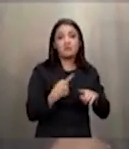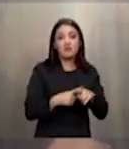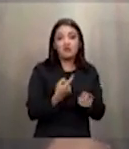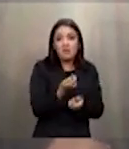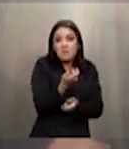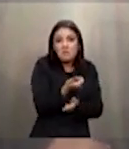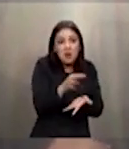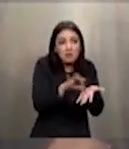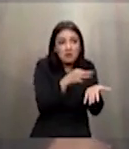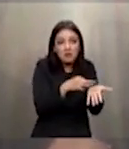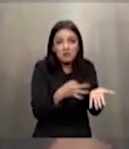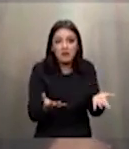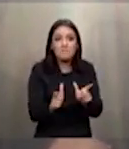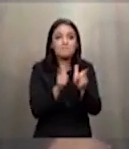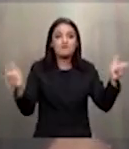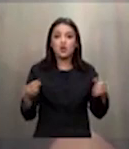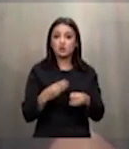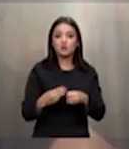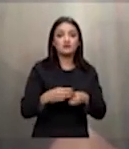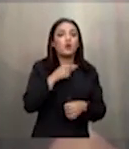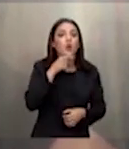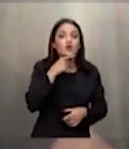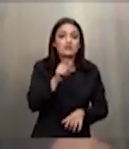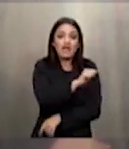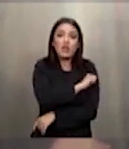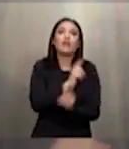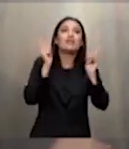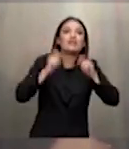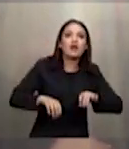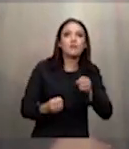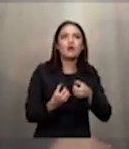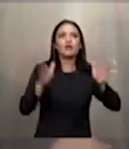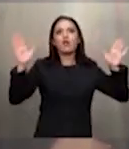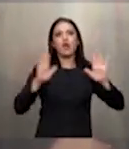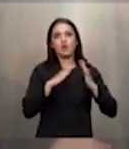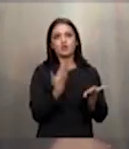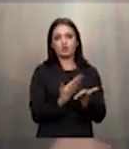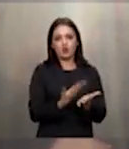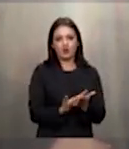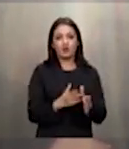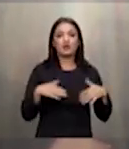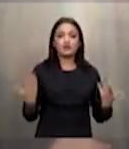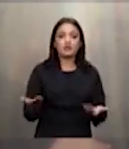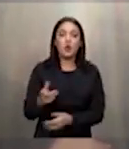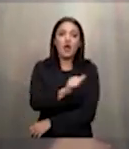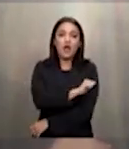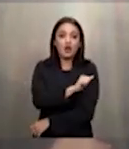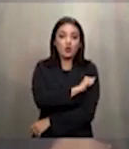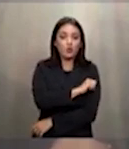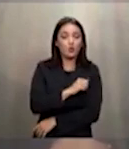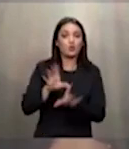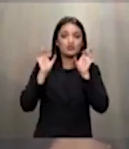e a maioria dos municípios sequer atingirão o número de alunos para criar uma escola no caso de estudantes com deficiência intelectual